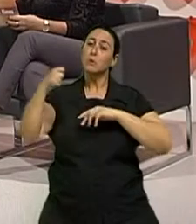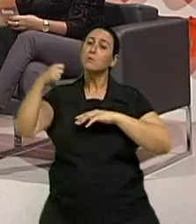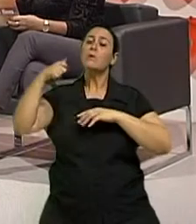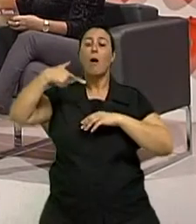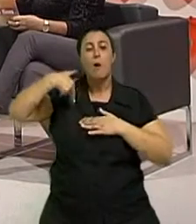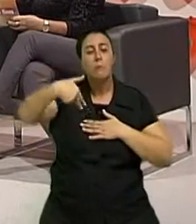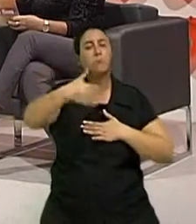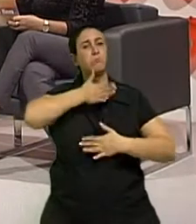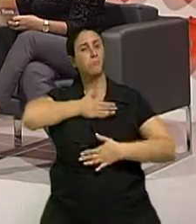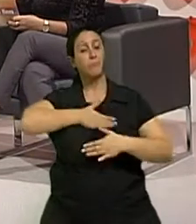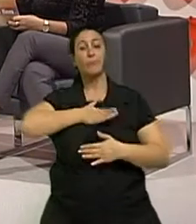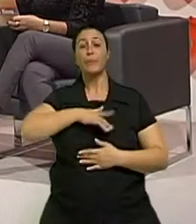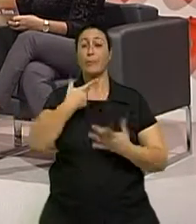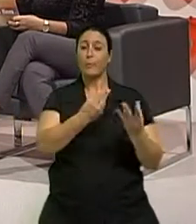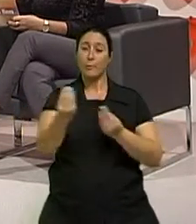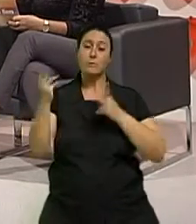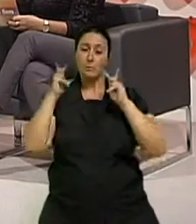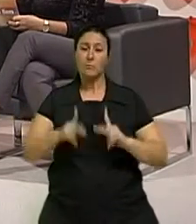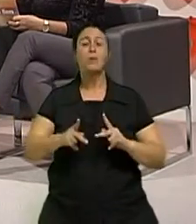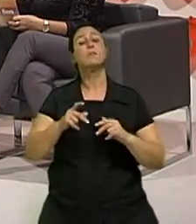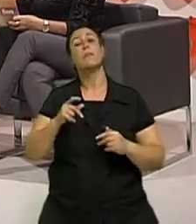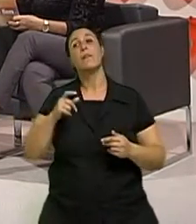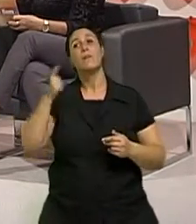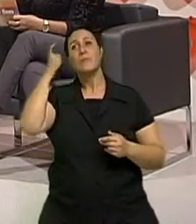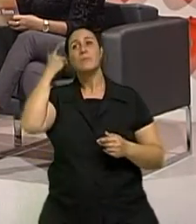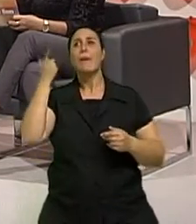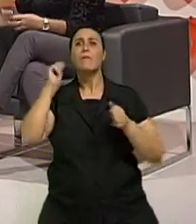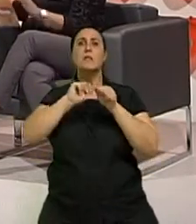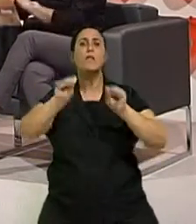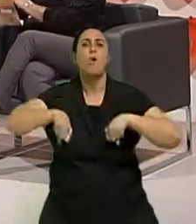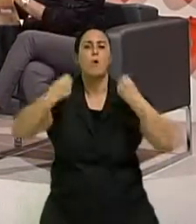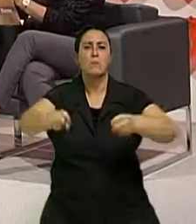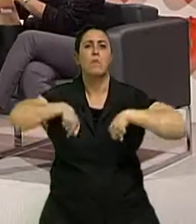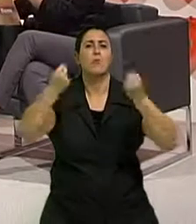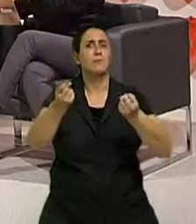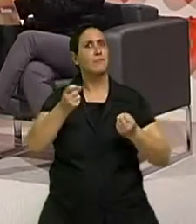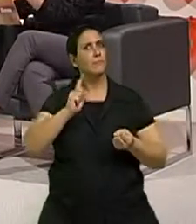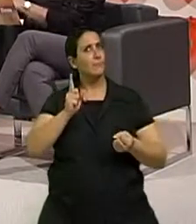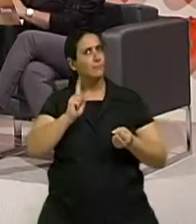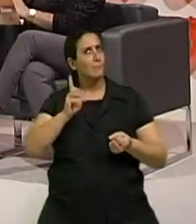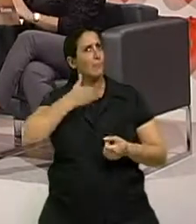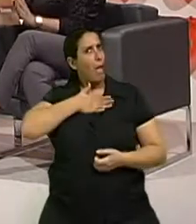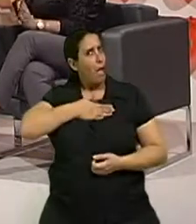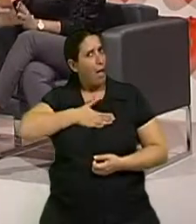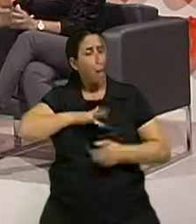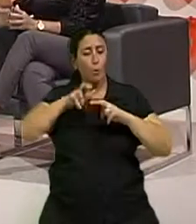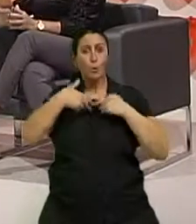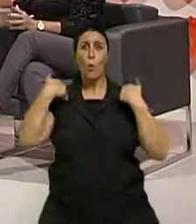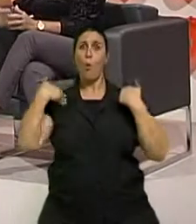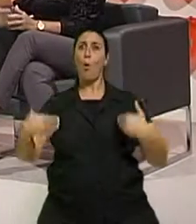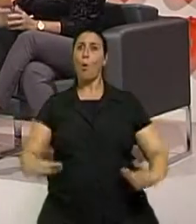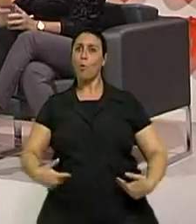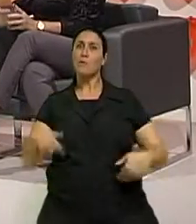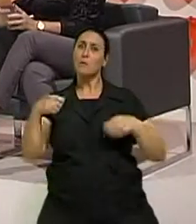exatamente. É impossível que lá pelas tantas você não comece a ter dor nas costas, né? É impossível. Isso é contrário ao eixo do corpo? Isso, então